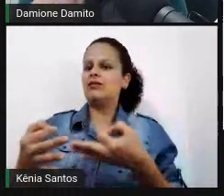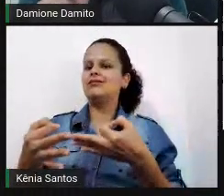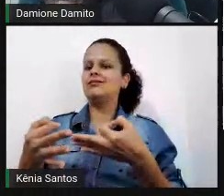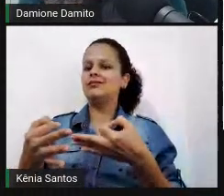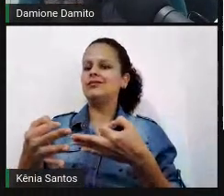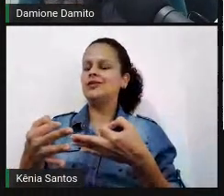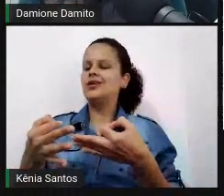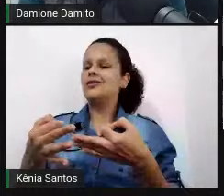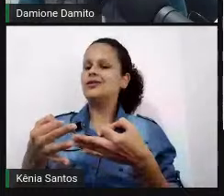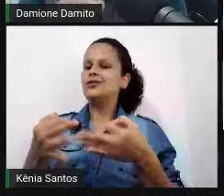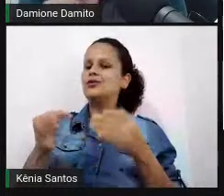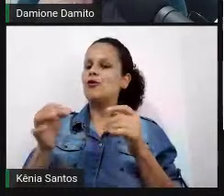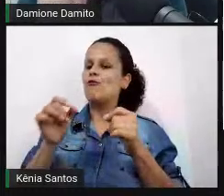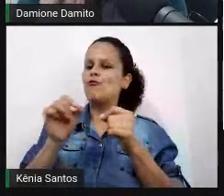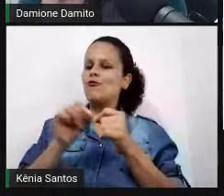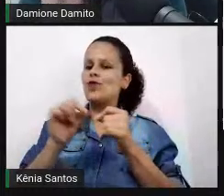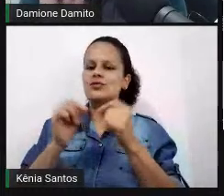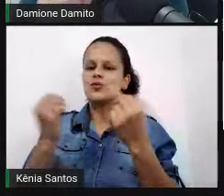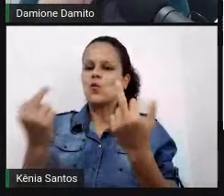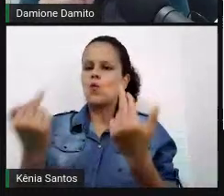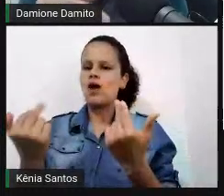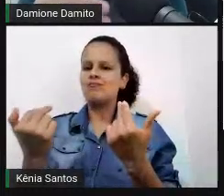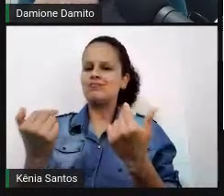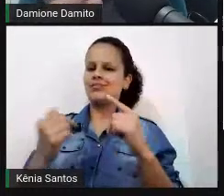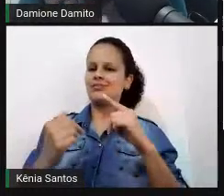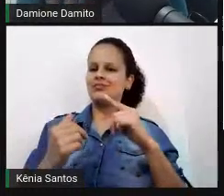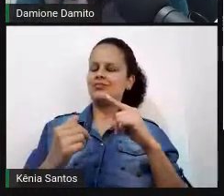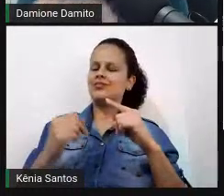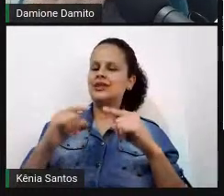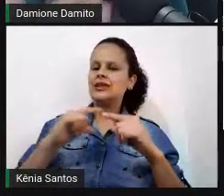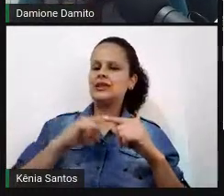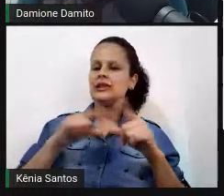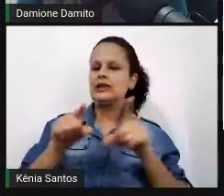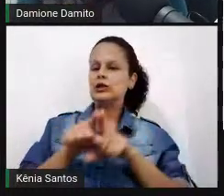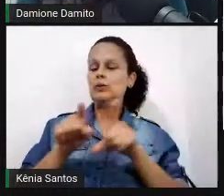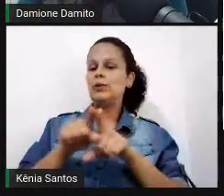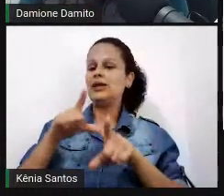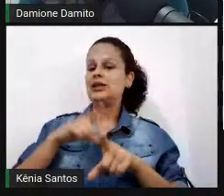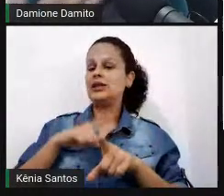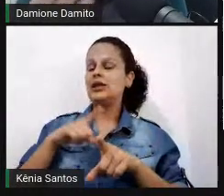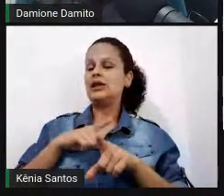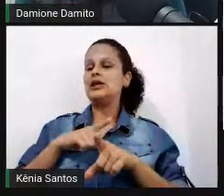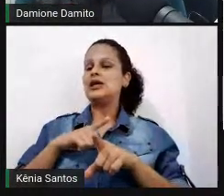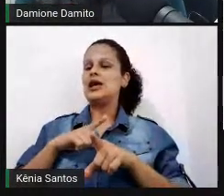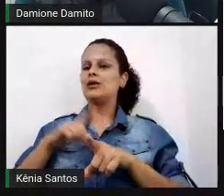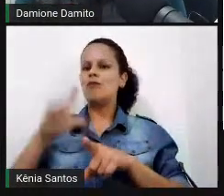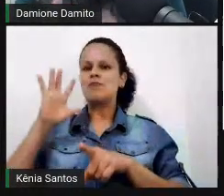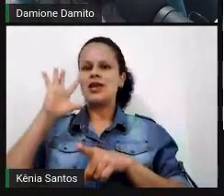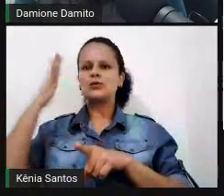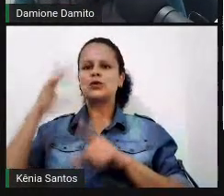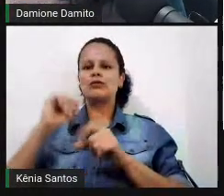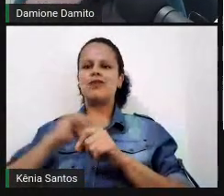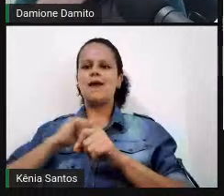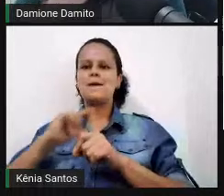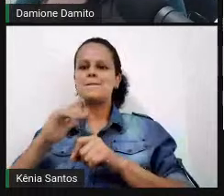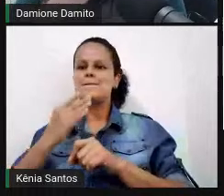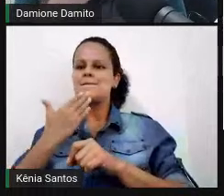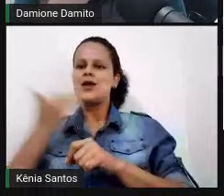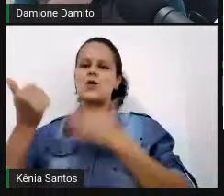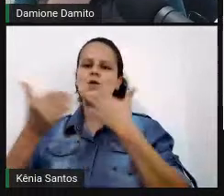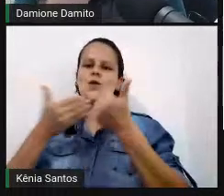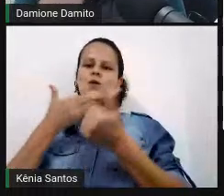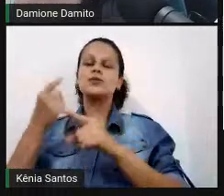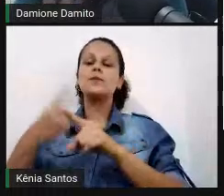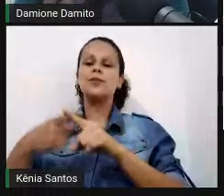mesma cirurgia, ter esses resultados, os esperados, ainda melhores por causa da evolução das técnicas da medicina.